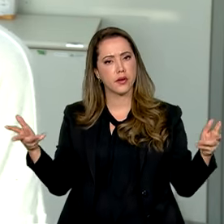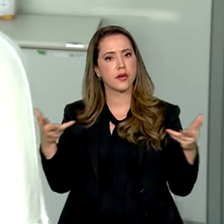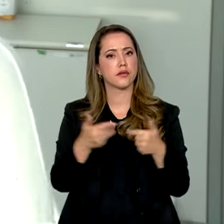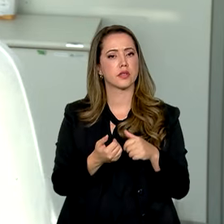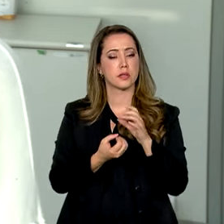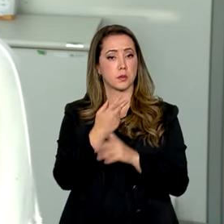construção da política pública. construção política pública.